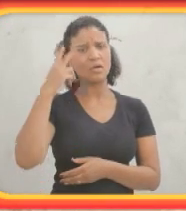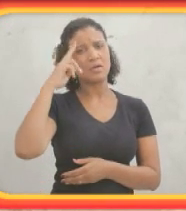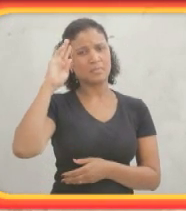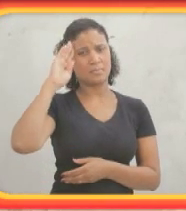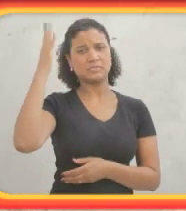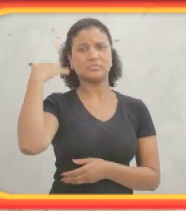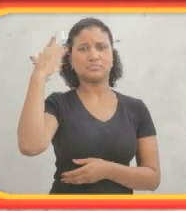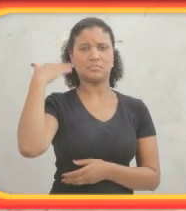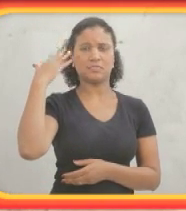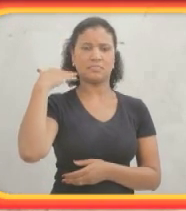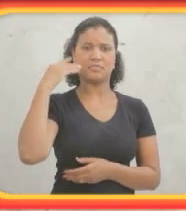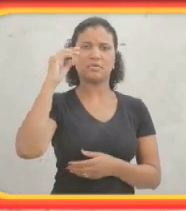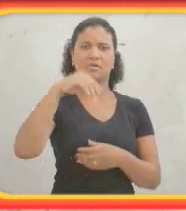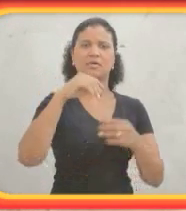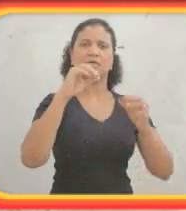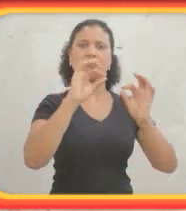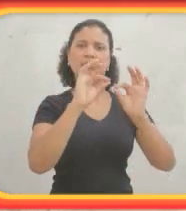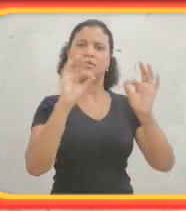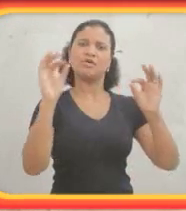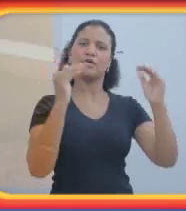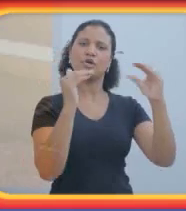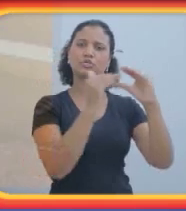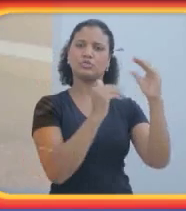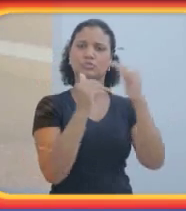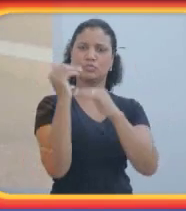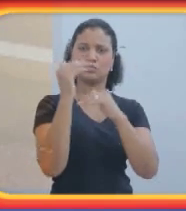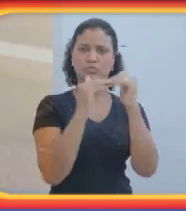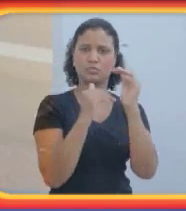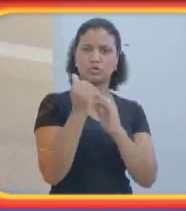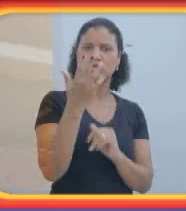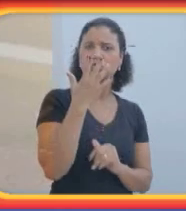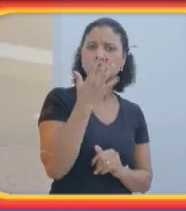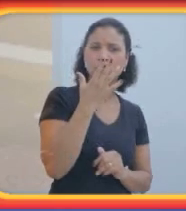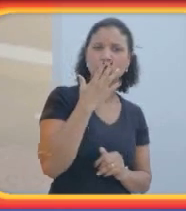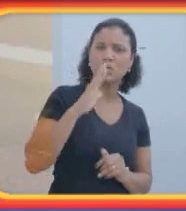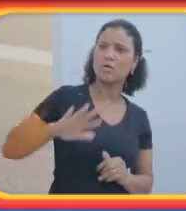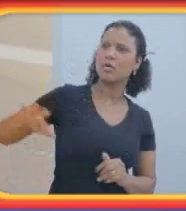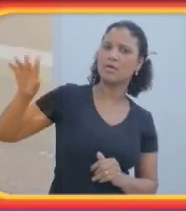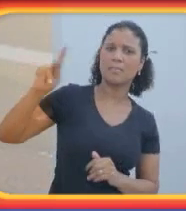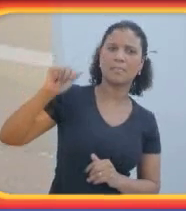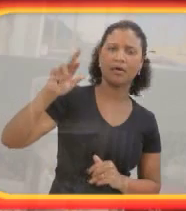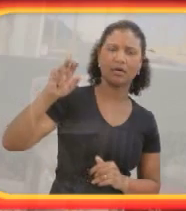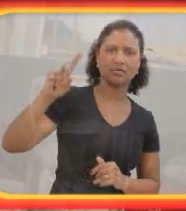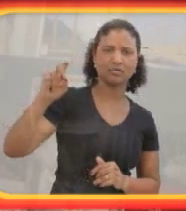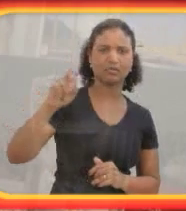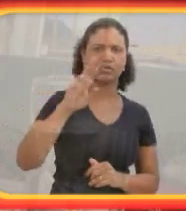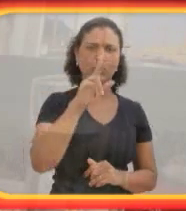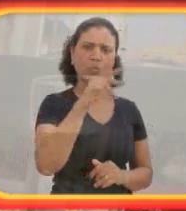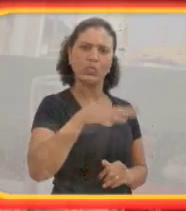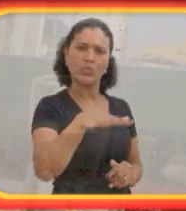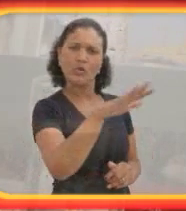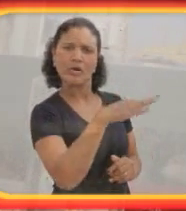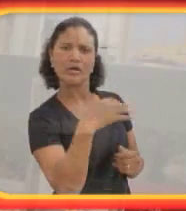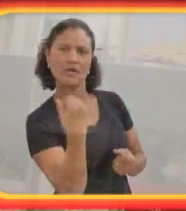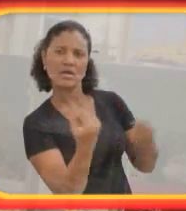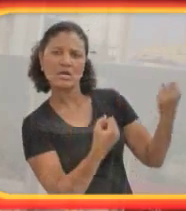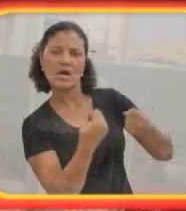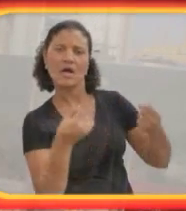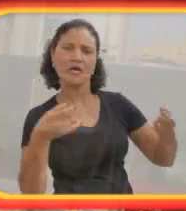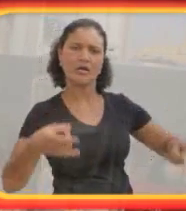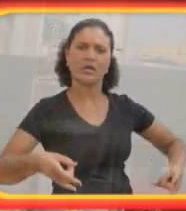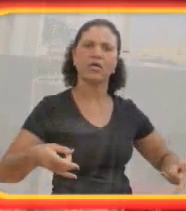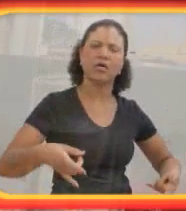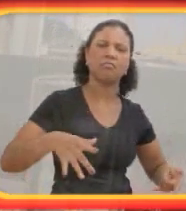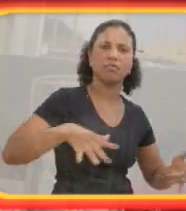Quando eu olho para trás, no início da minha infância, eu lembro principalmente de fatos e estruturas. Cores das paredes,